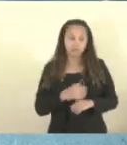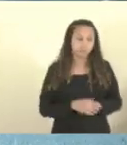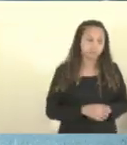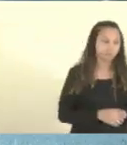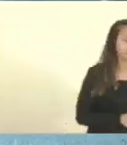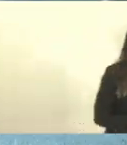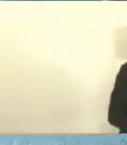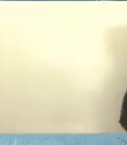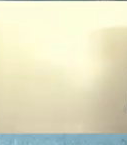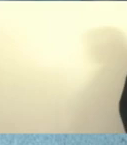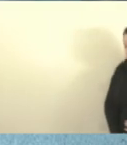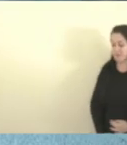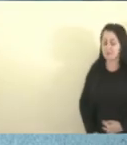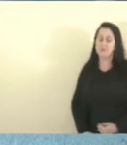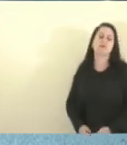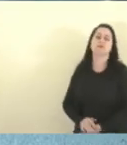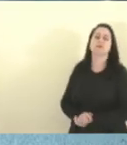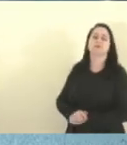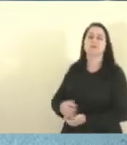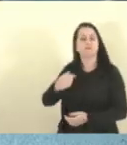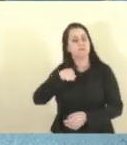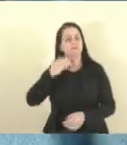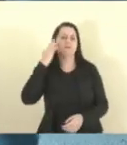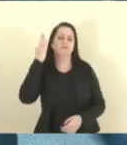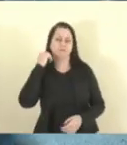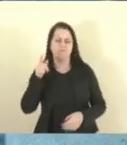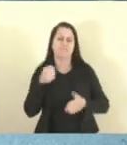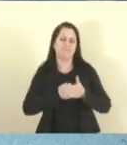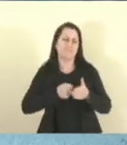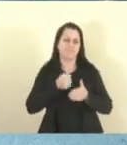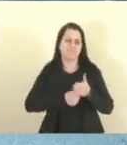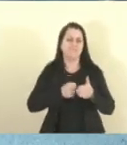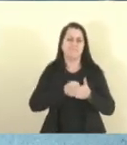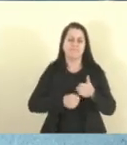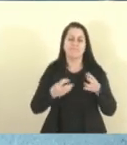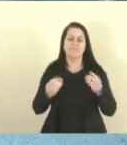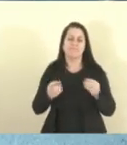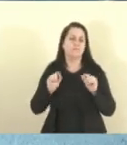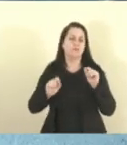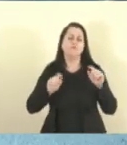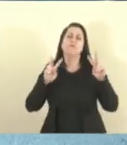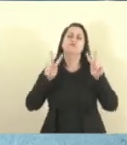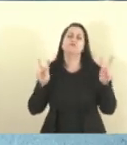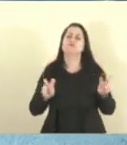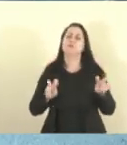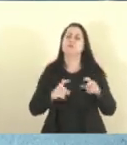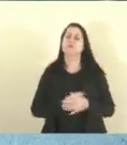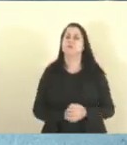Exª também é um guerreiro no que tange a questão dessa